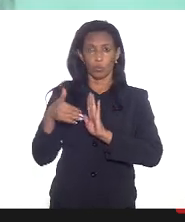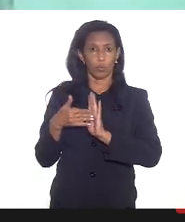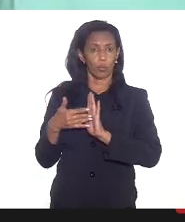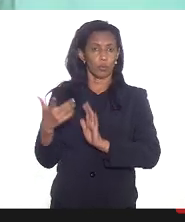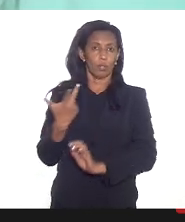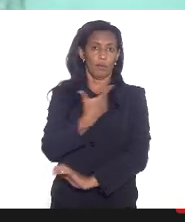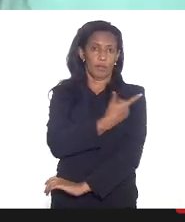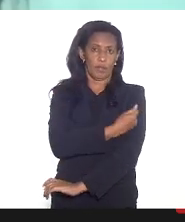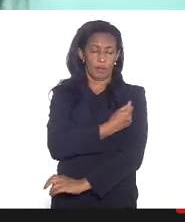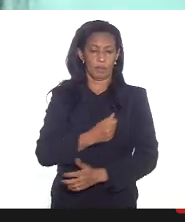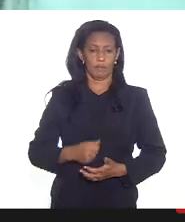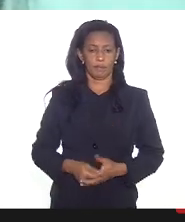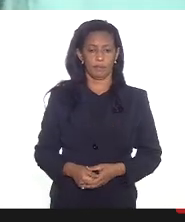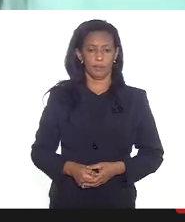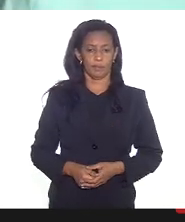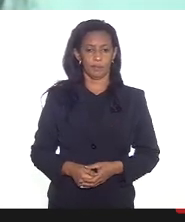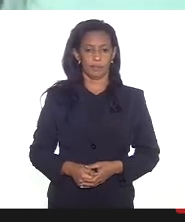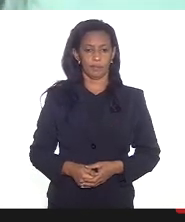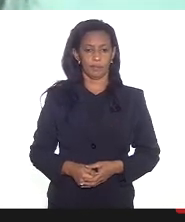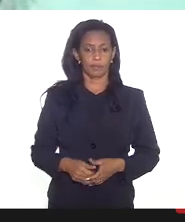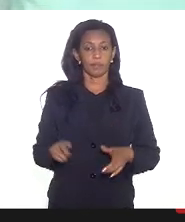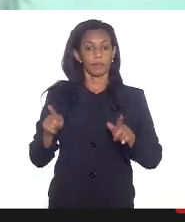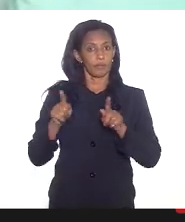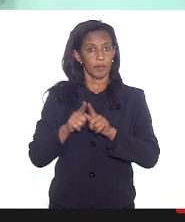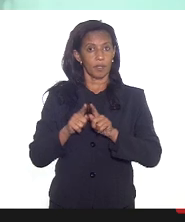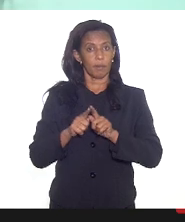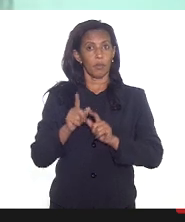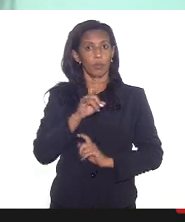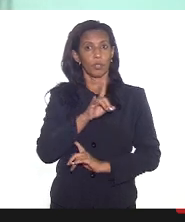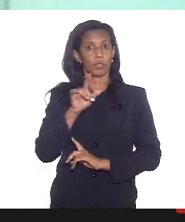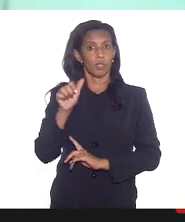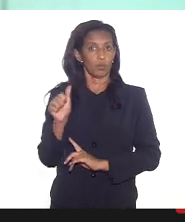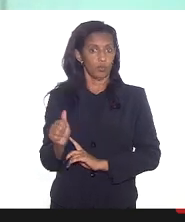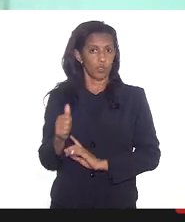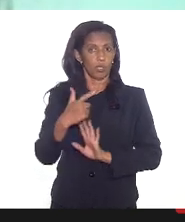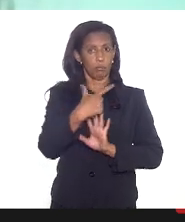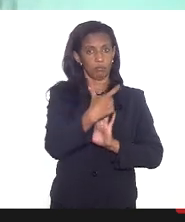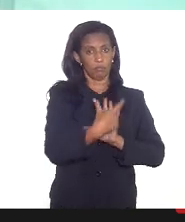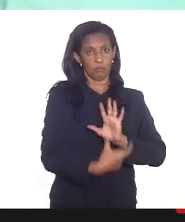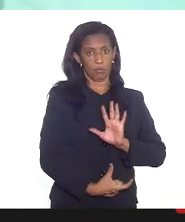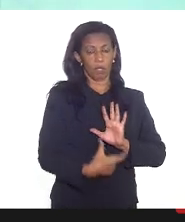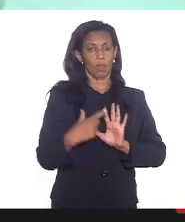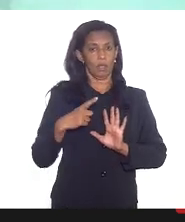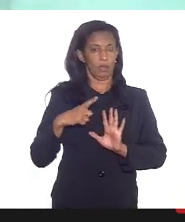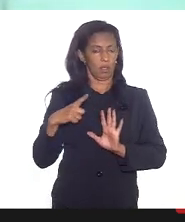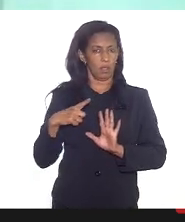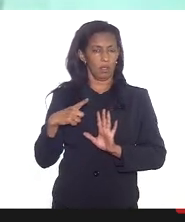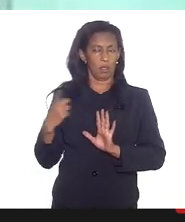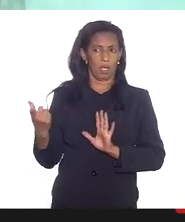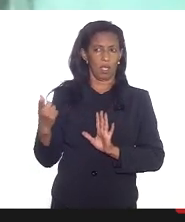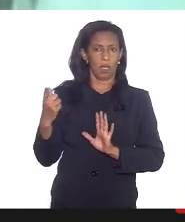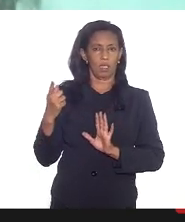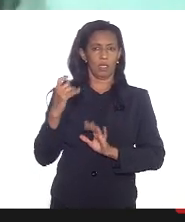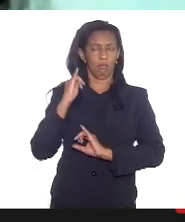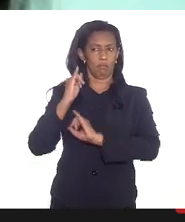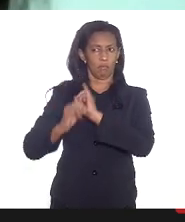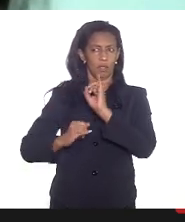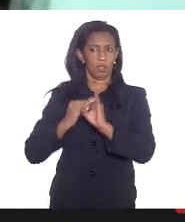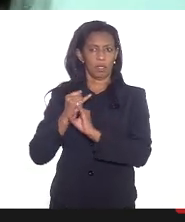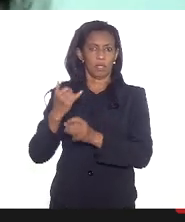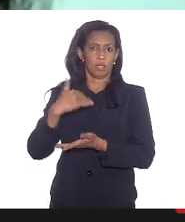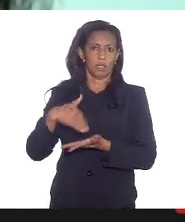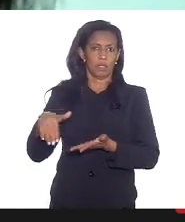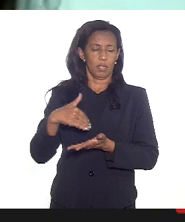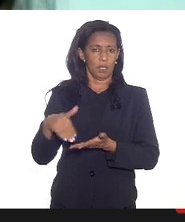da vacinação em relação ao calendário existe o calendário disponível nas redes sociais da Secretaria